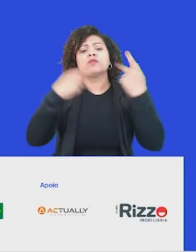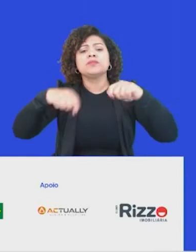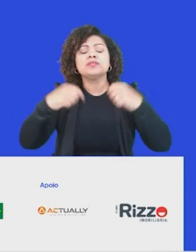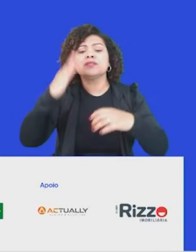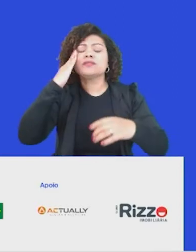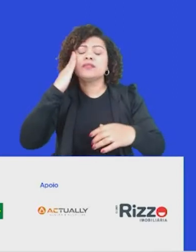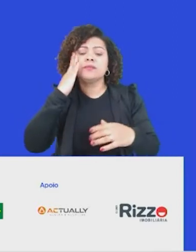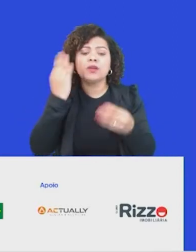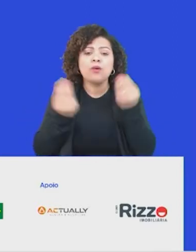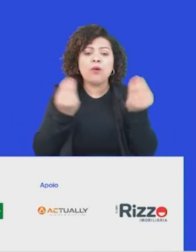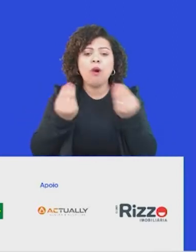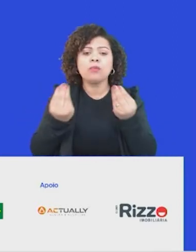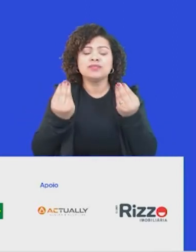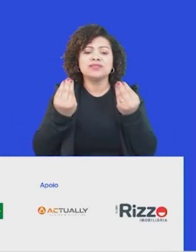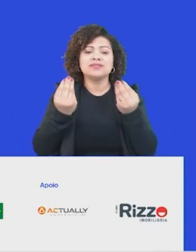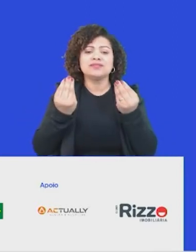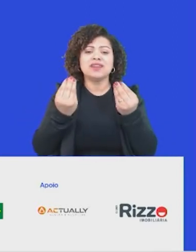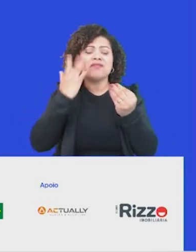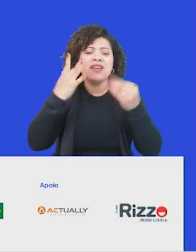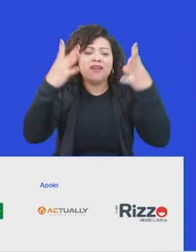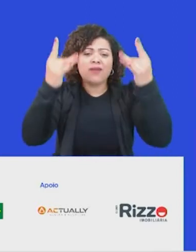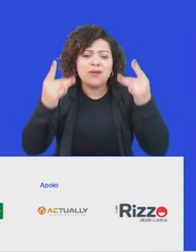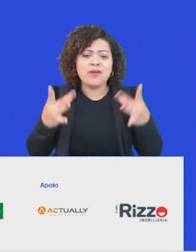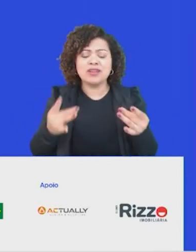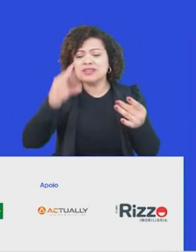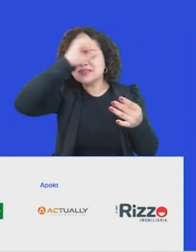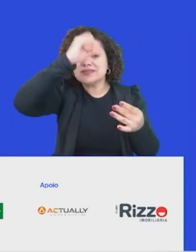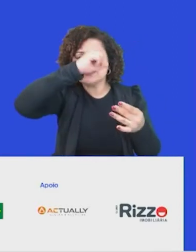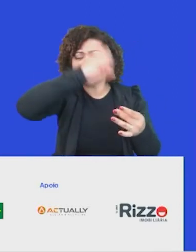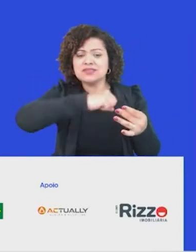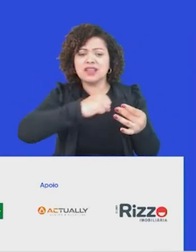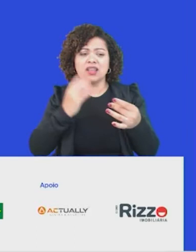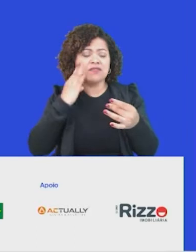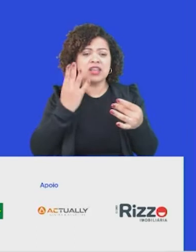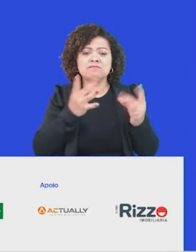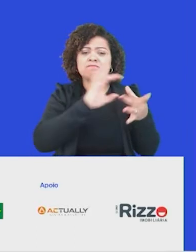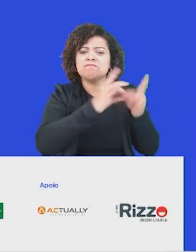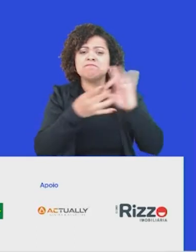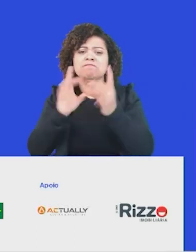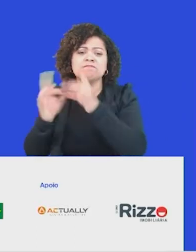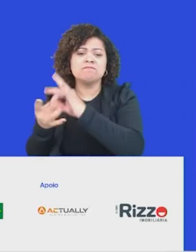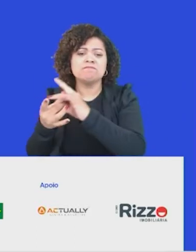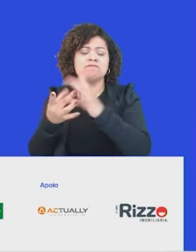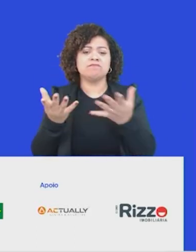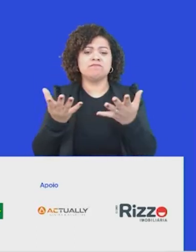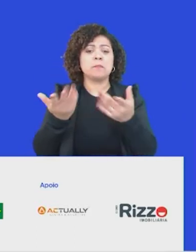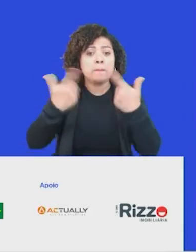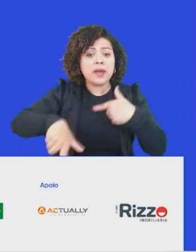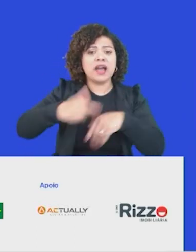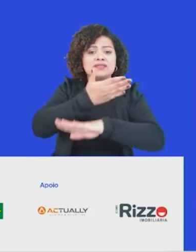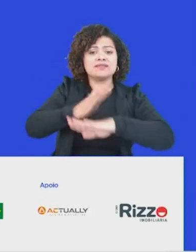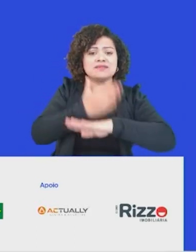mais intuitiva de contextos, essa incomprensibilidade demanda também exercícios mais